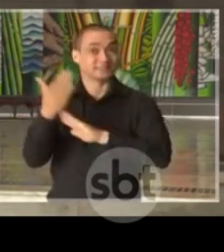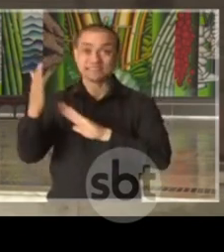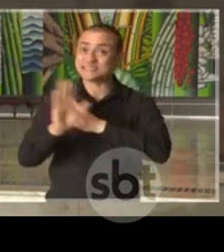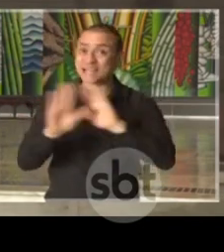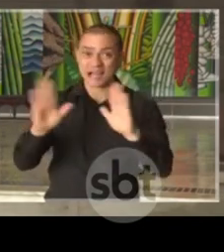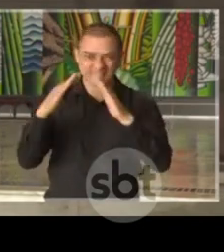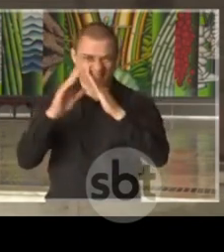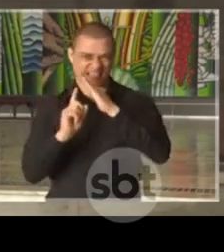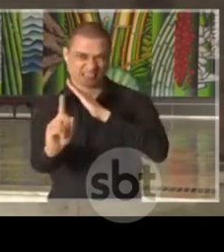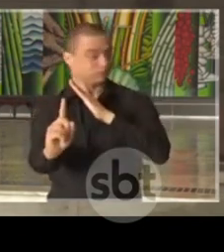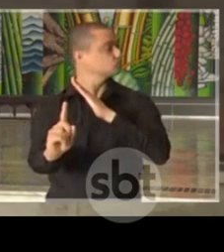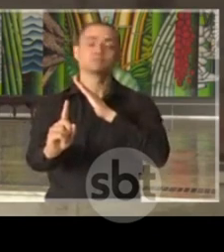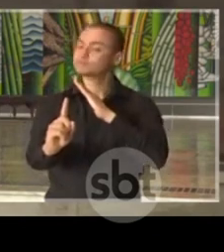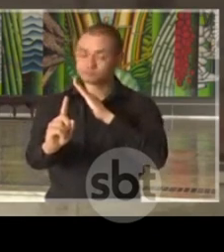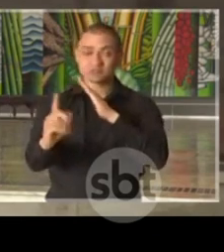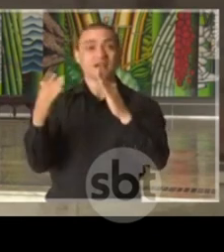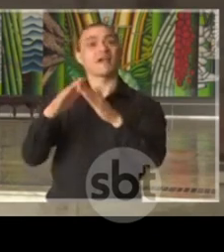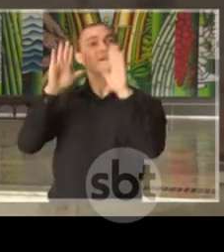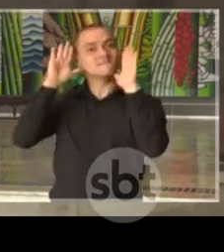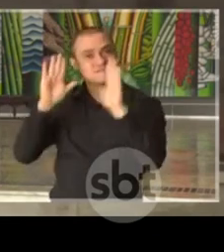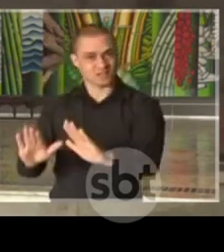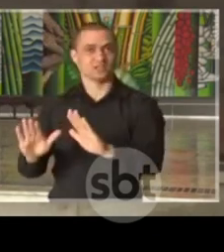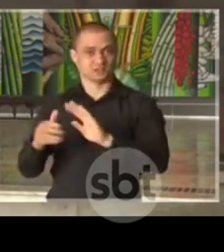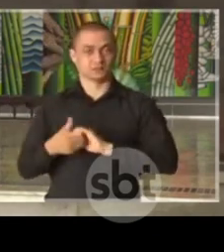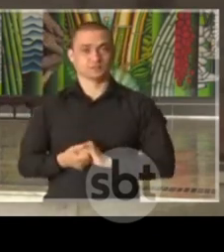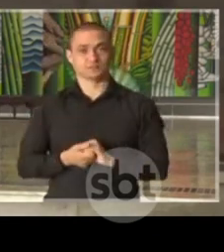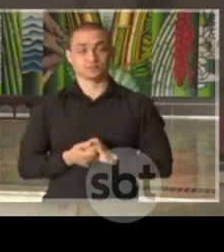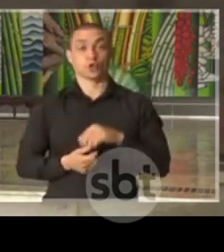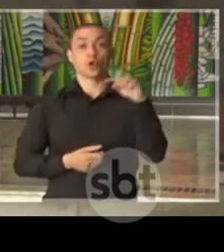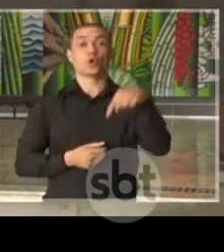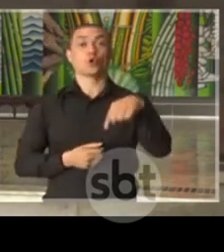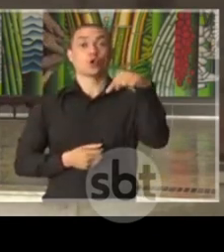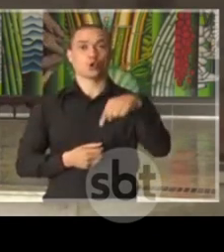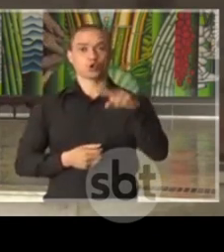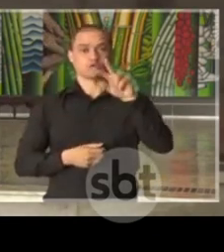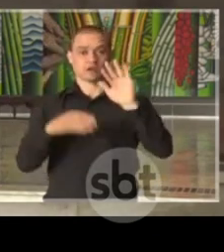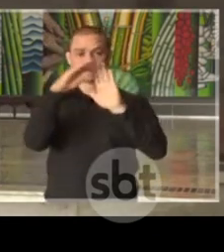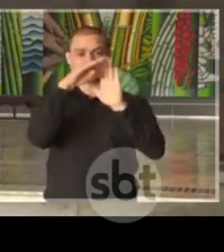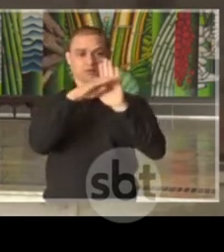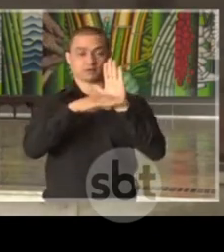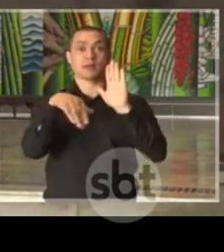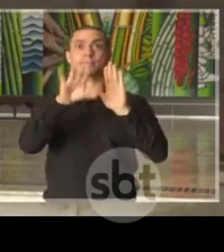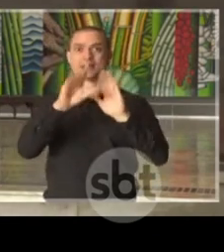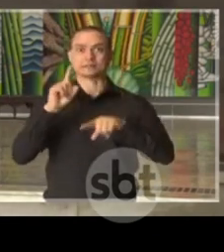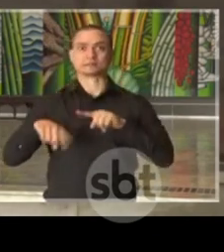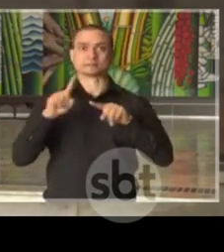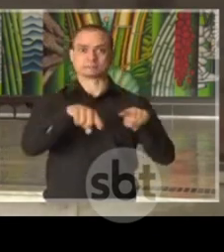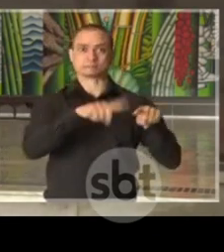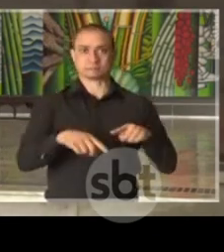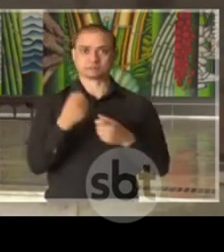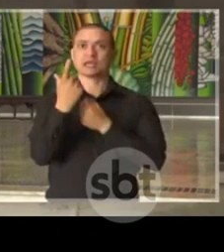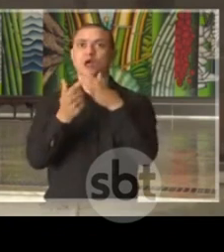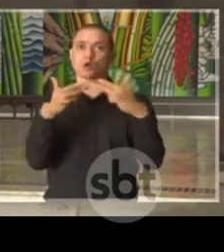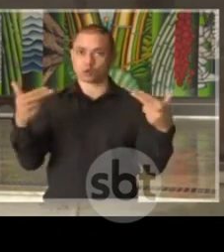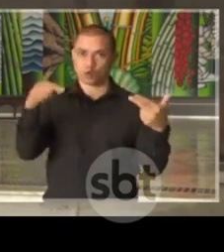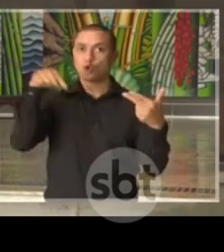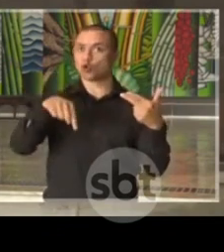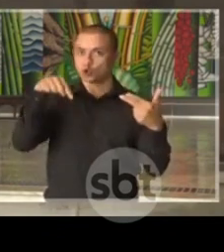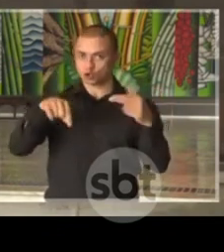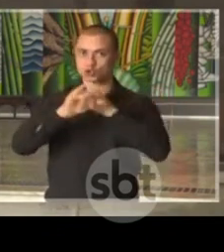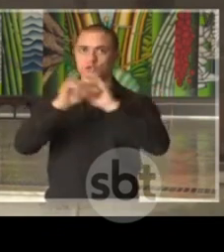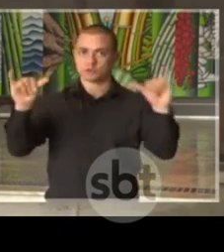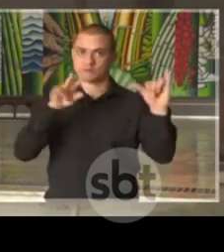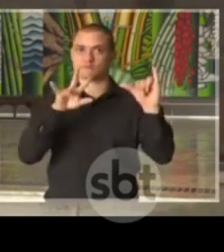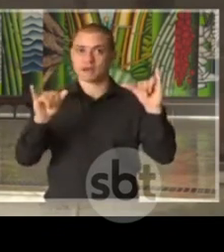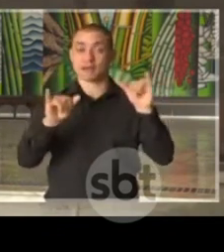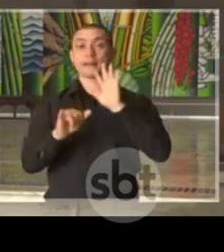suas casas de forma alguma. Hoje teremos medidas mais restritivas que serão aqui apontadas.